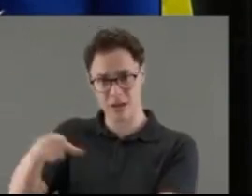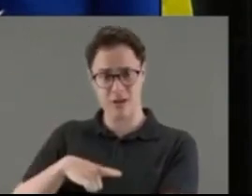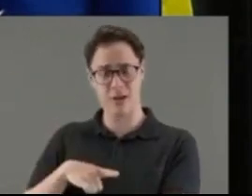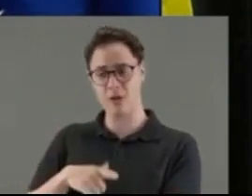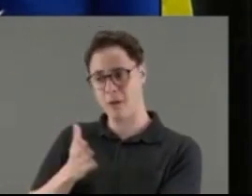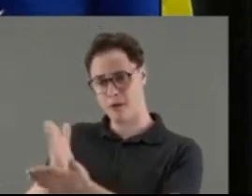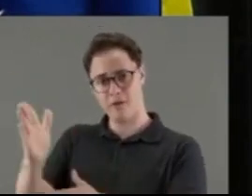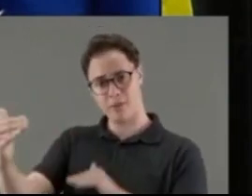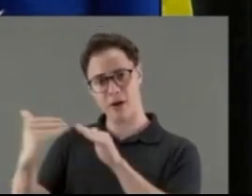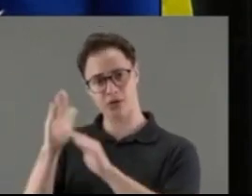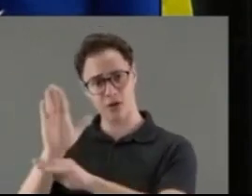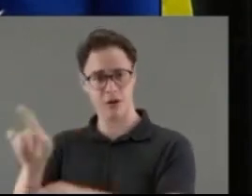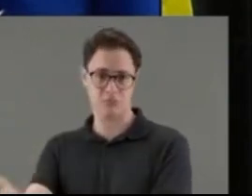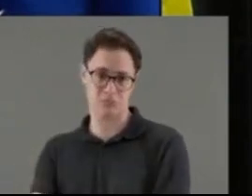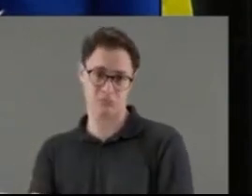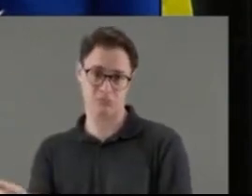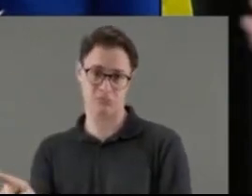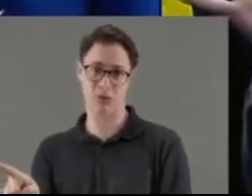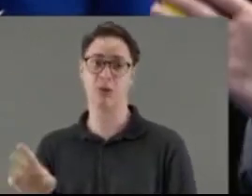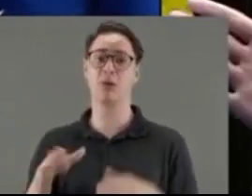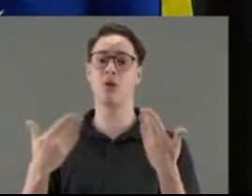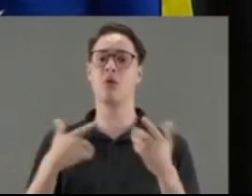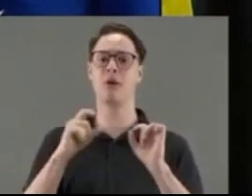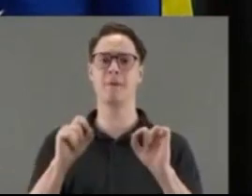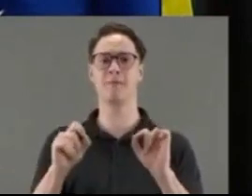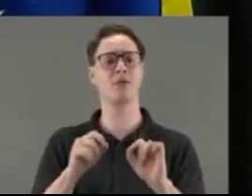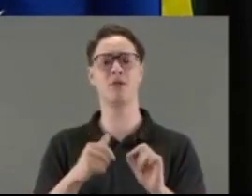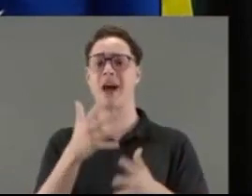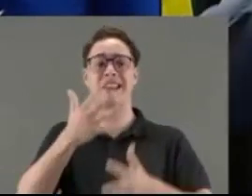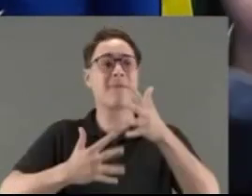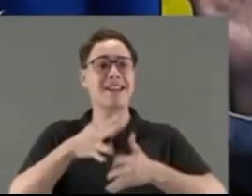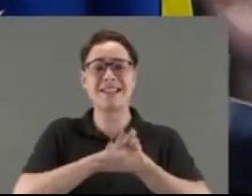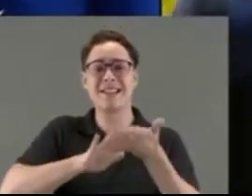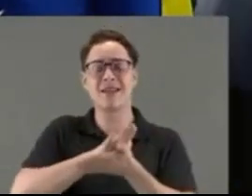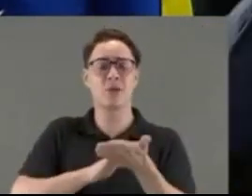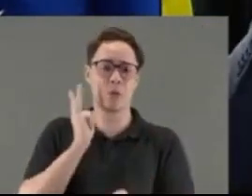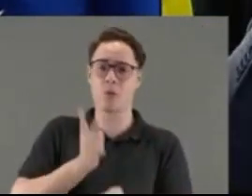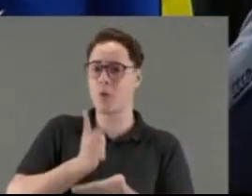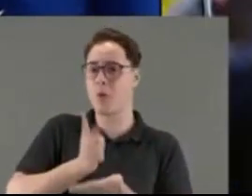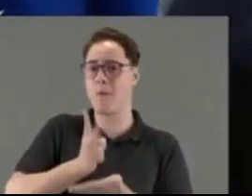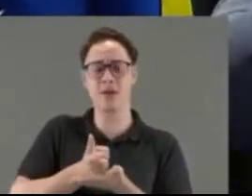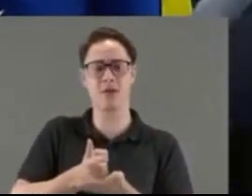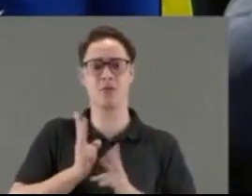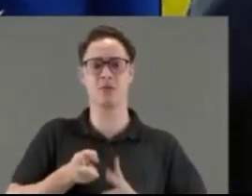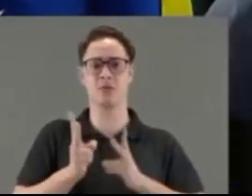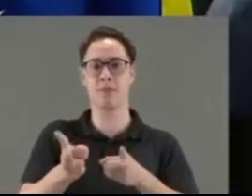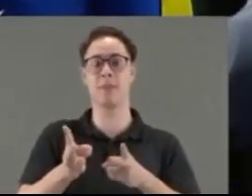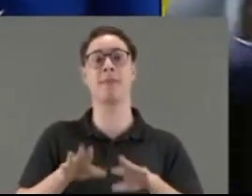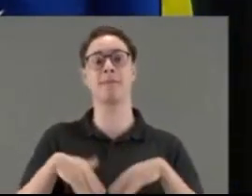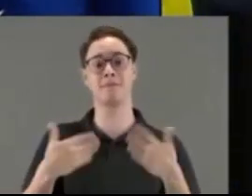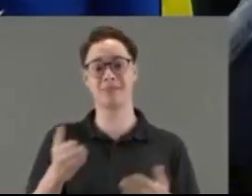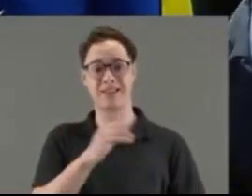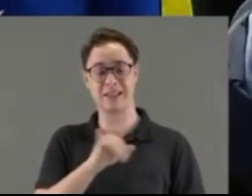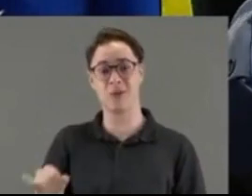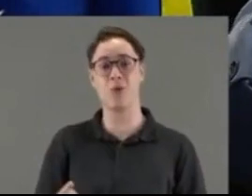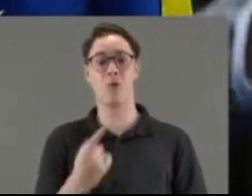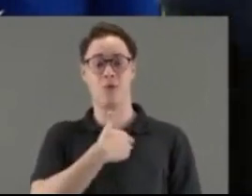poder beneficiar o estado dela. A questão aqui é não vai atrapalhar nenhum dos outros estados, vai continuar da mesma forma. E pelo contrário, se entrar um governador oportunista